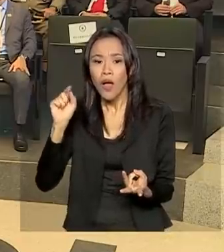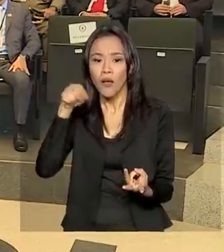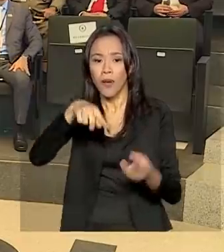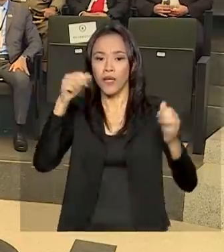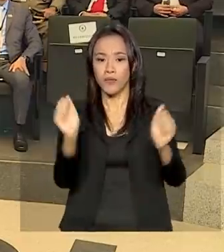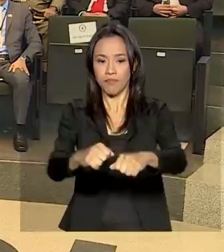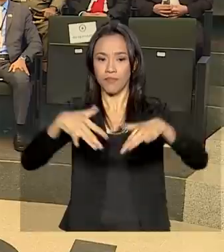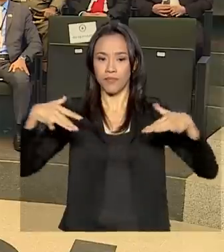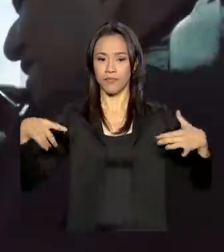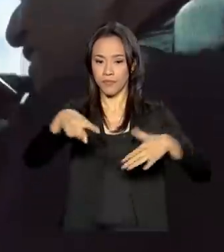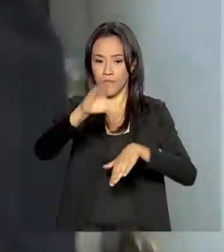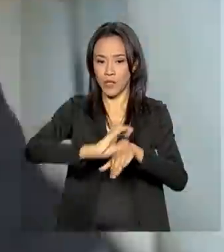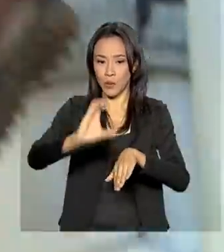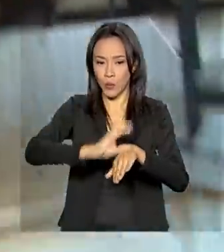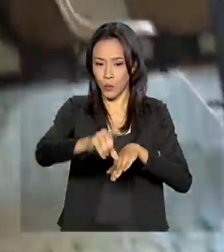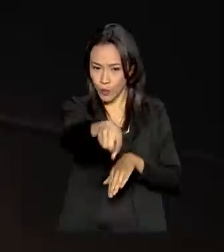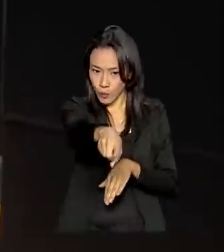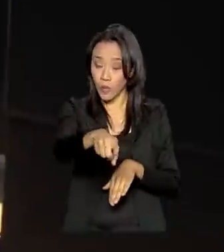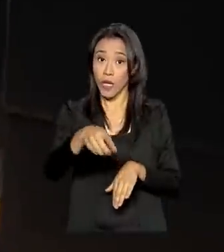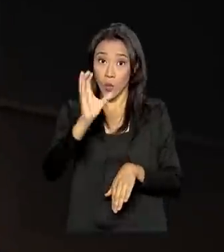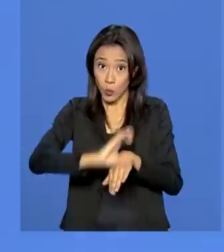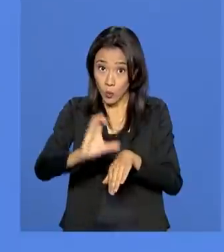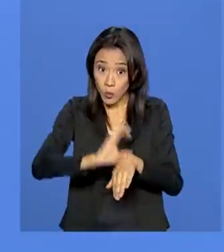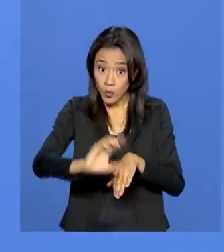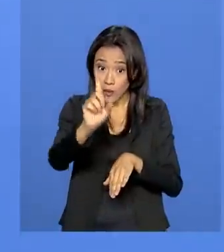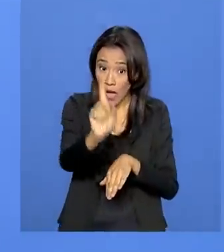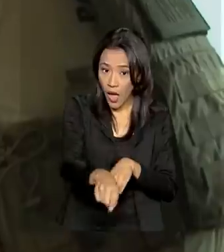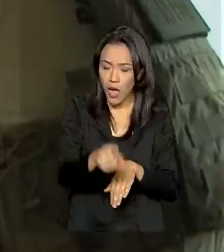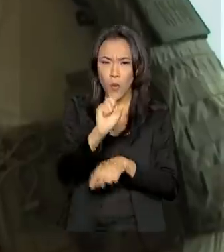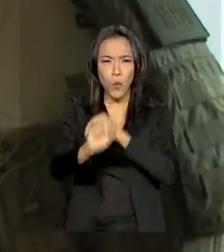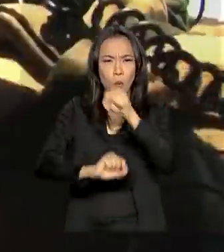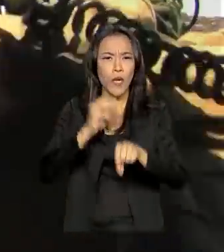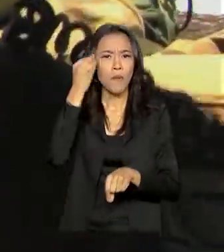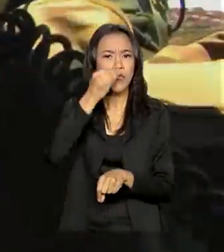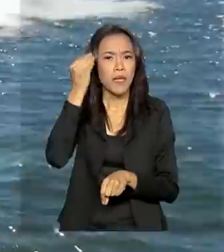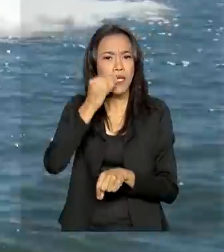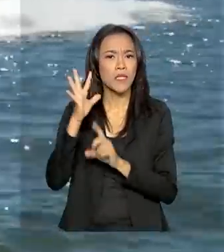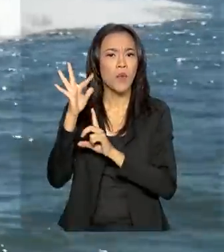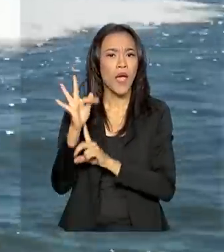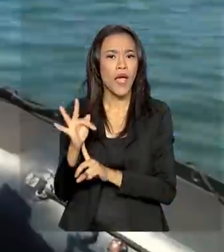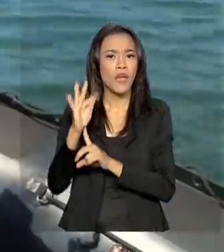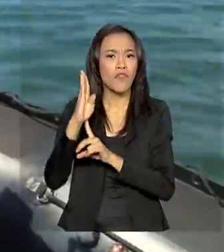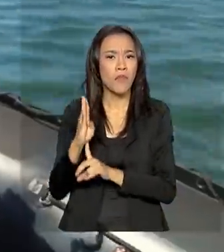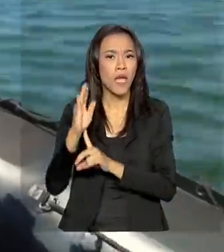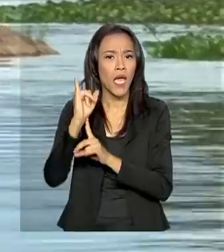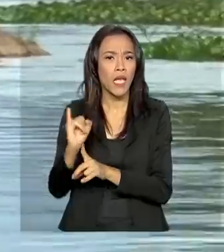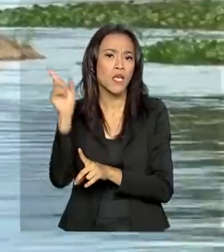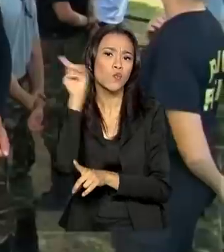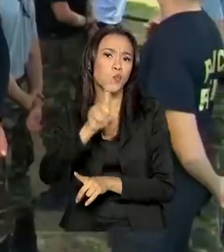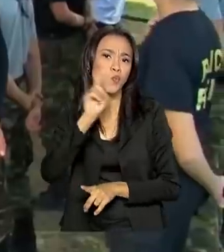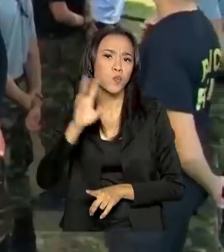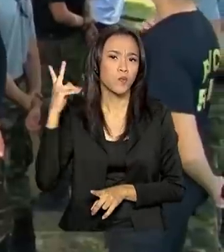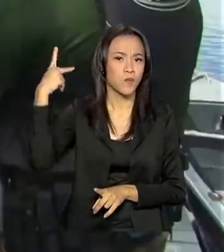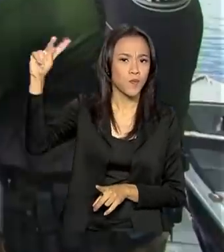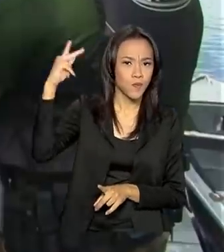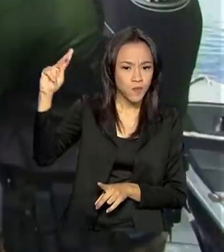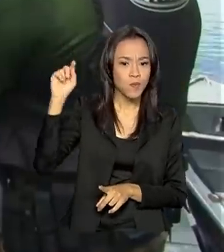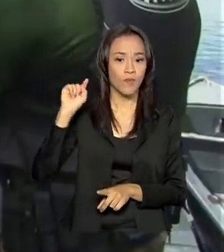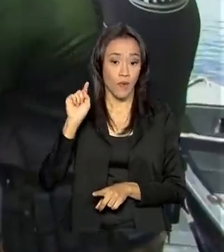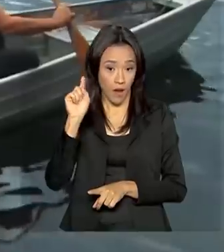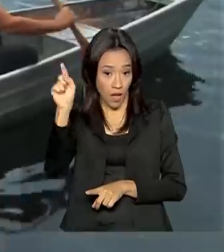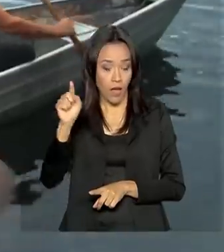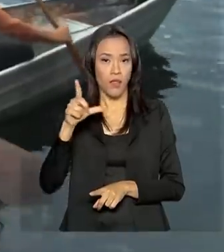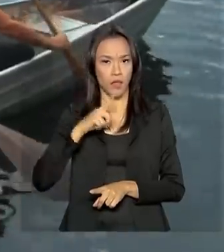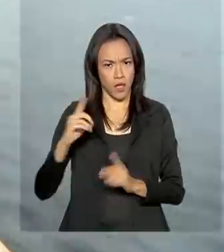Nacional de Polícia. O curso é inspirado numa experiência do FBI, Agência Americana de Serviço de Inteligência,